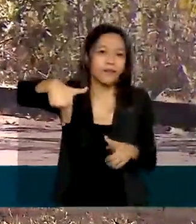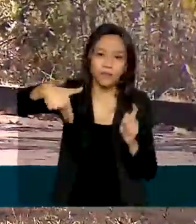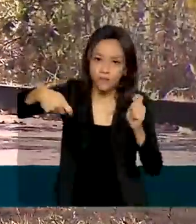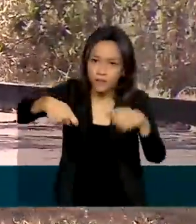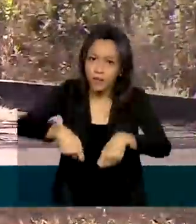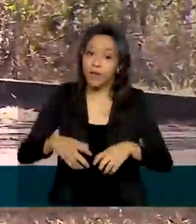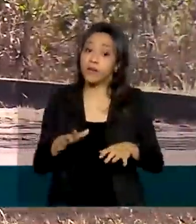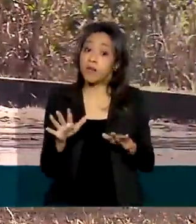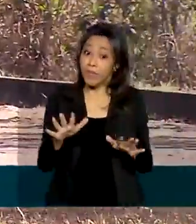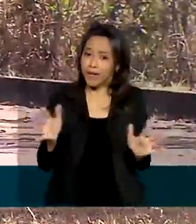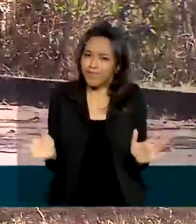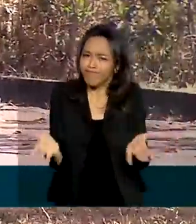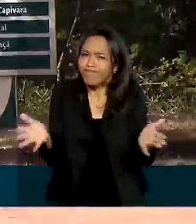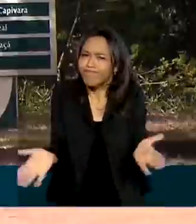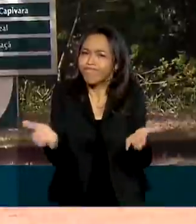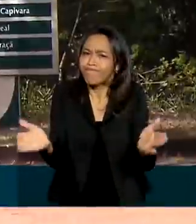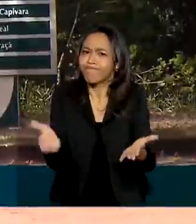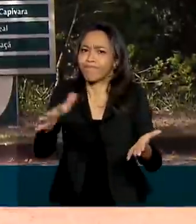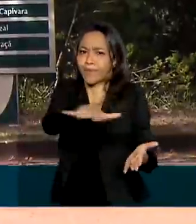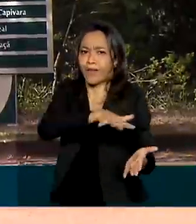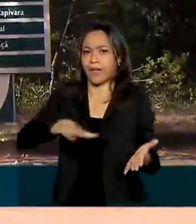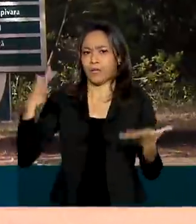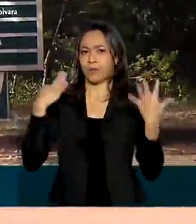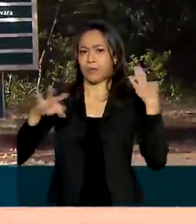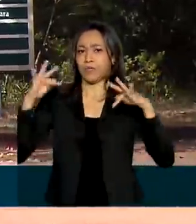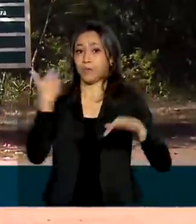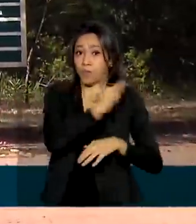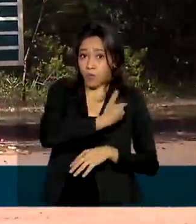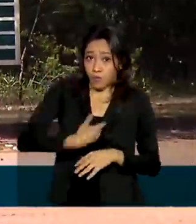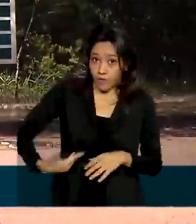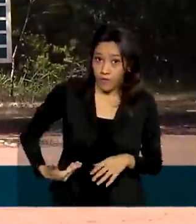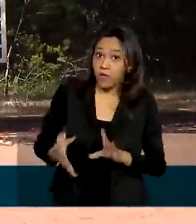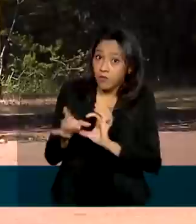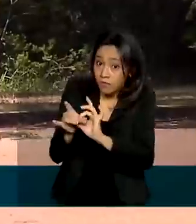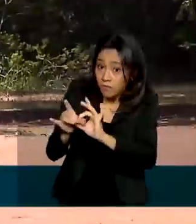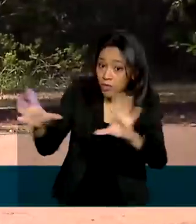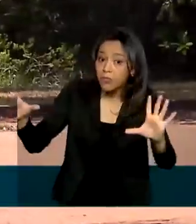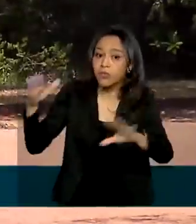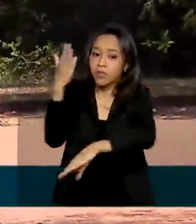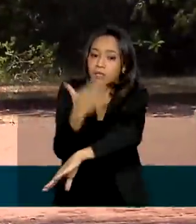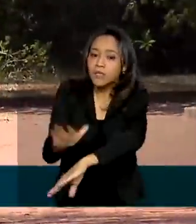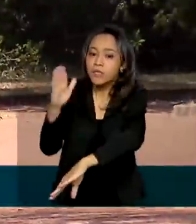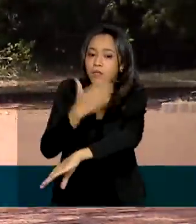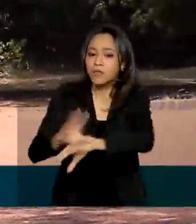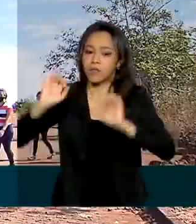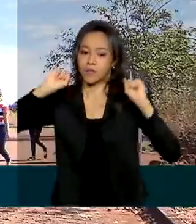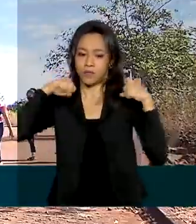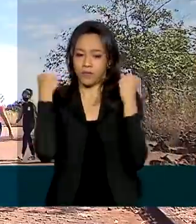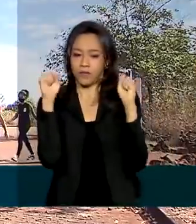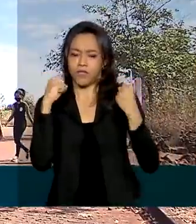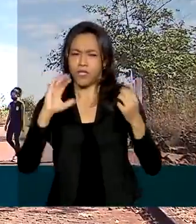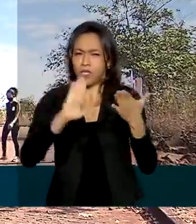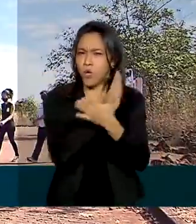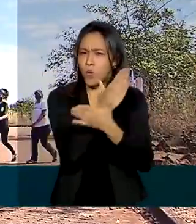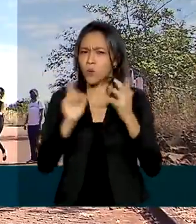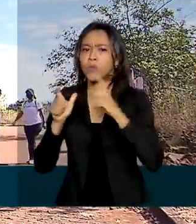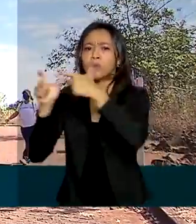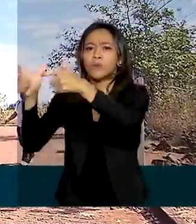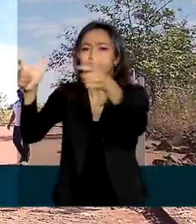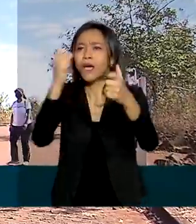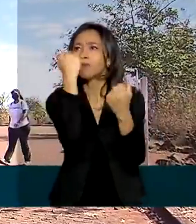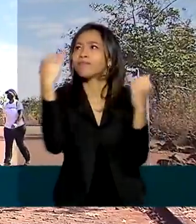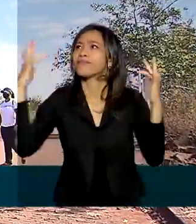movimentar o setor turístico, o governo liberou a visitação e a prática de atividades físicas em alguns parques